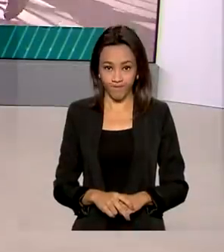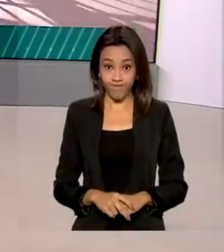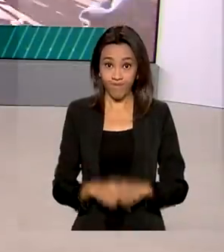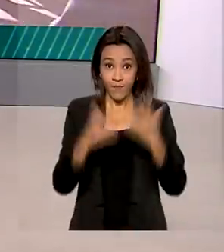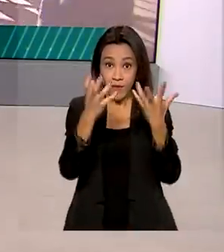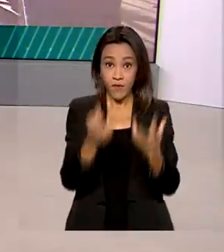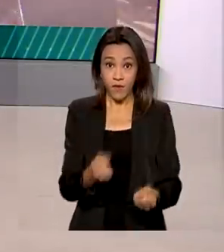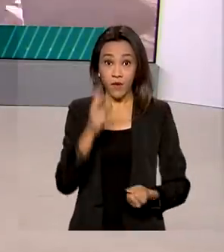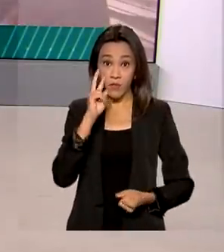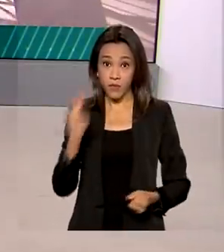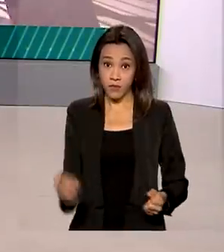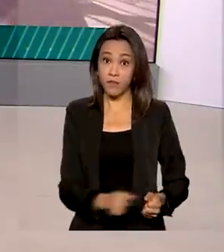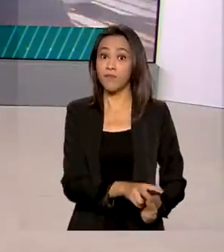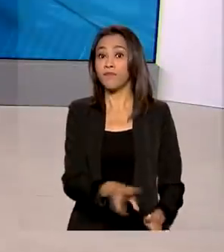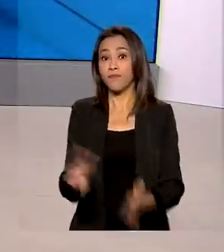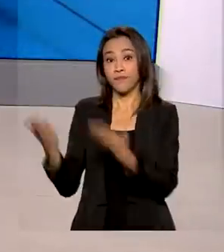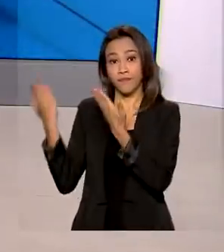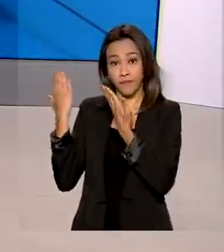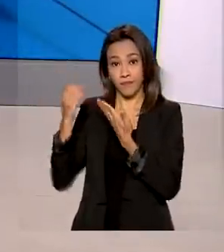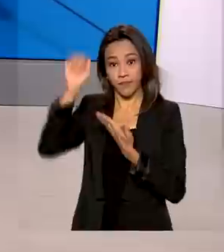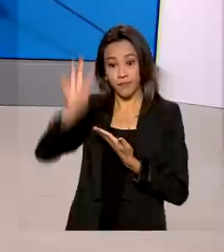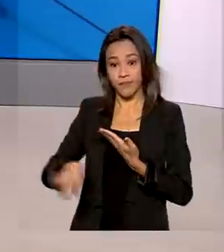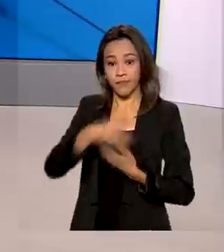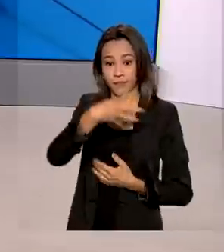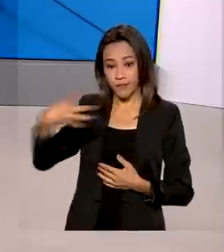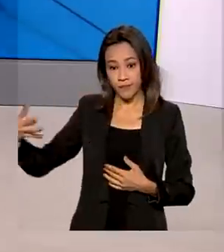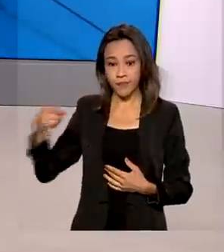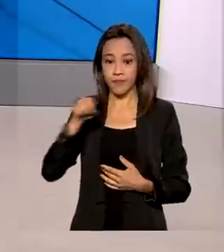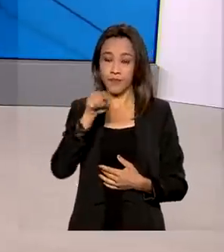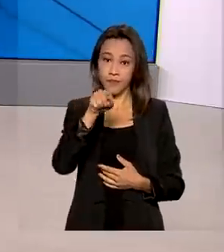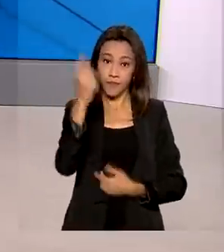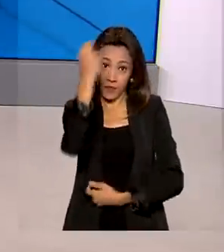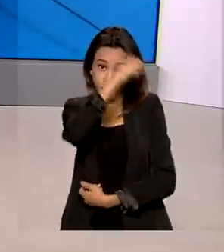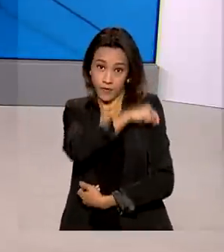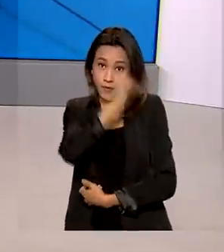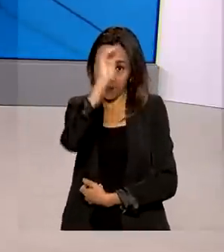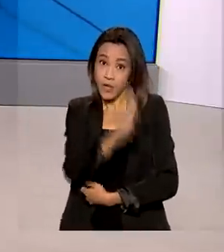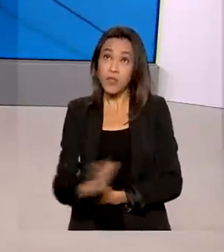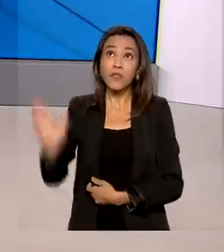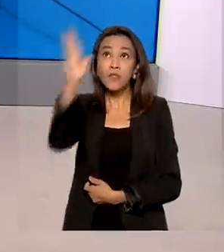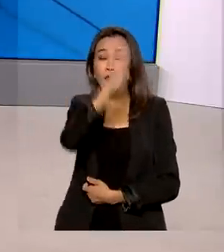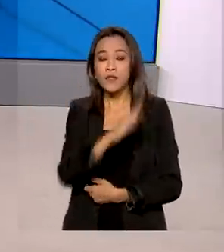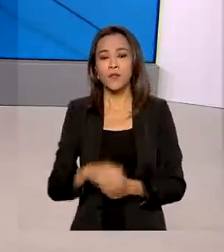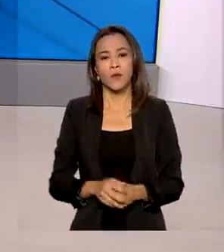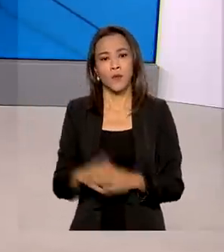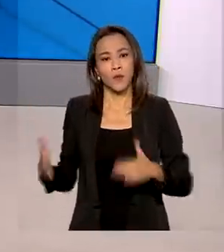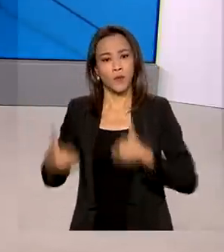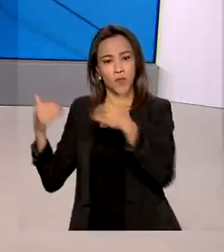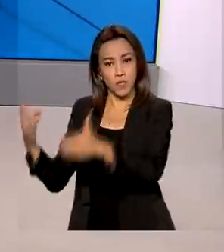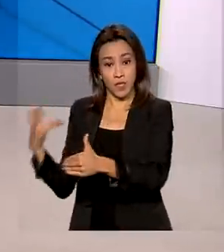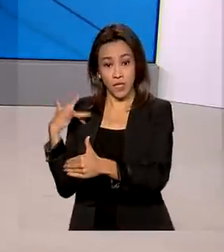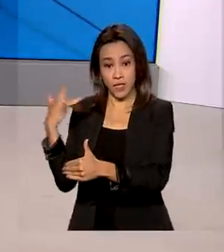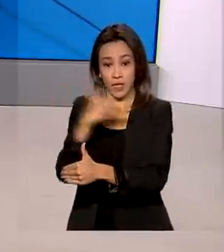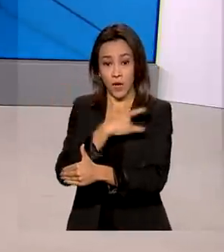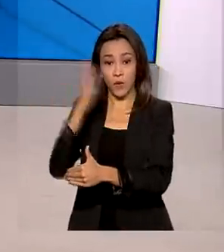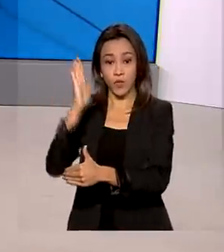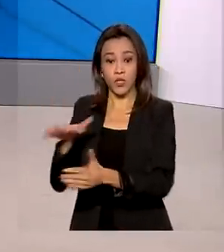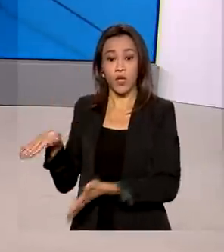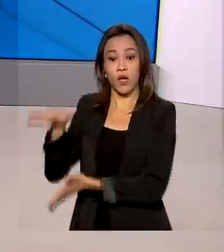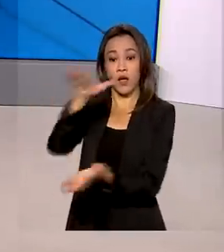Vamos aqui no telão com os números exatos da vacinação contra a Covid-19 pelo país. O Ministério da Saúde já repassou